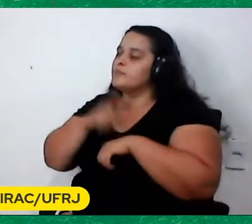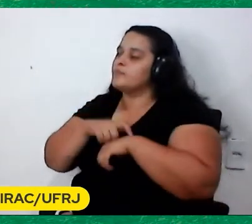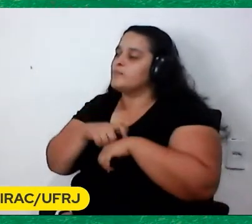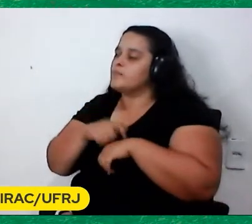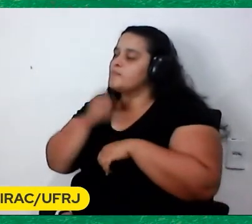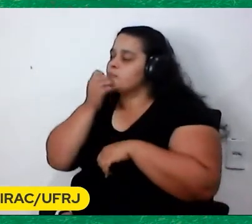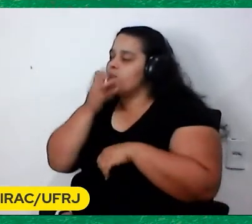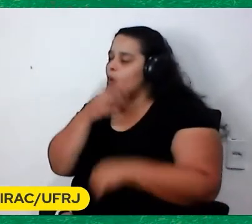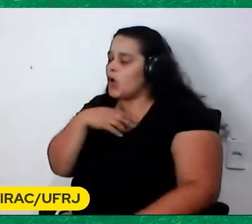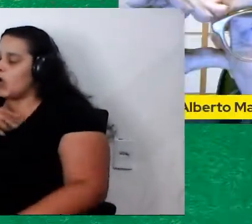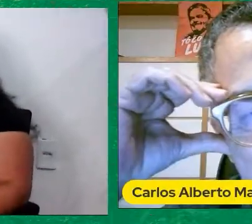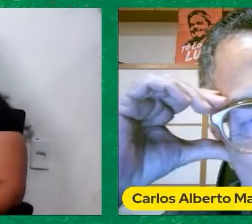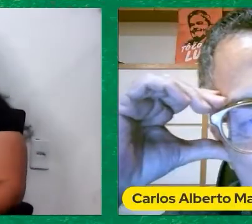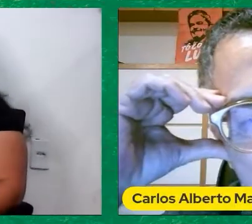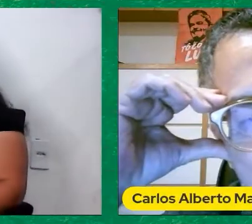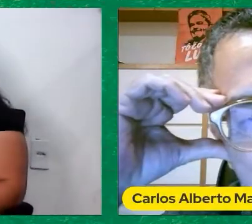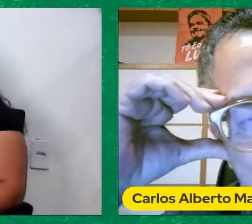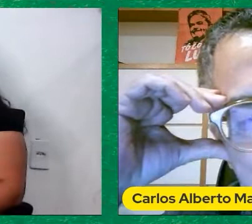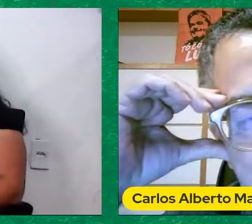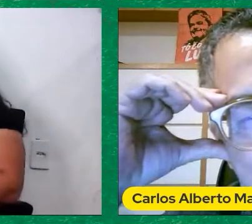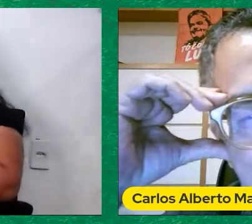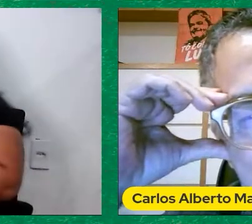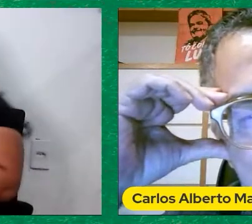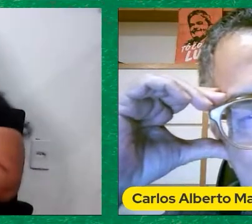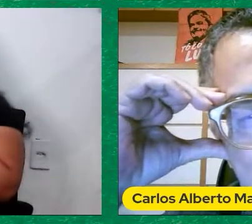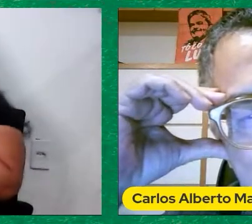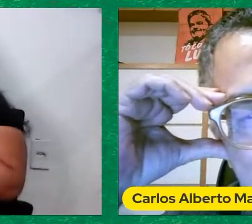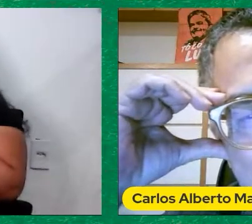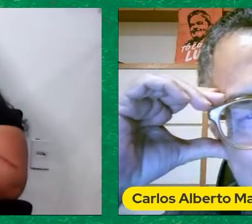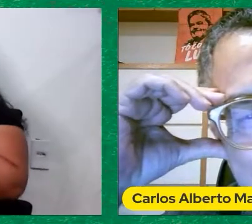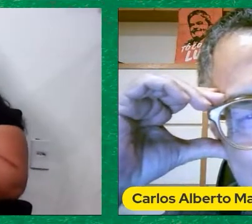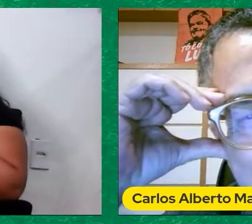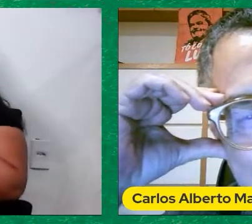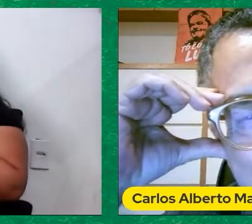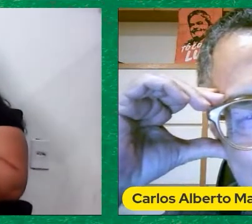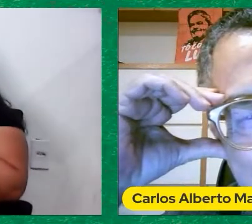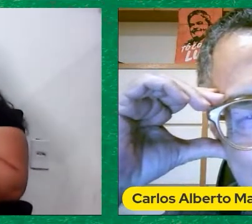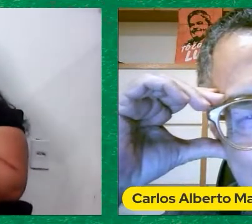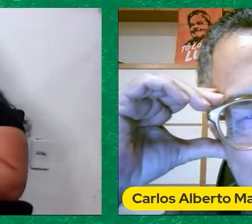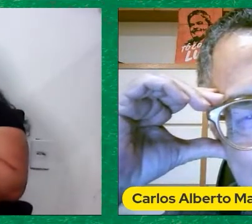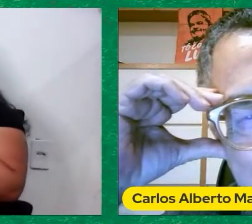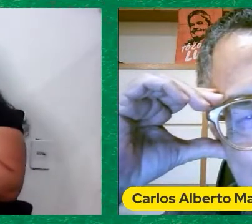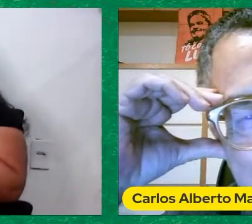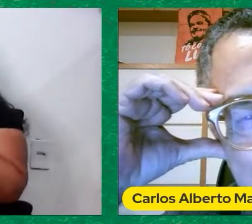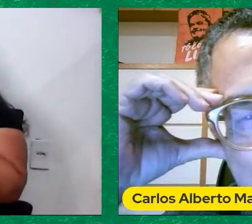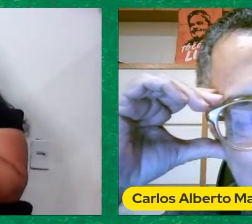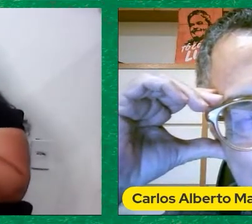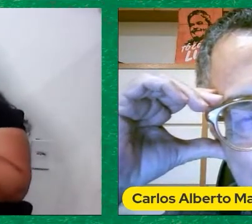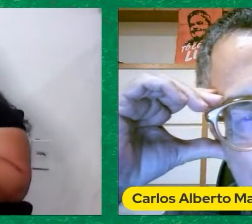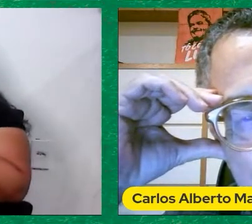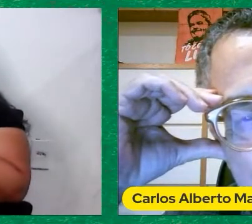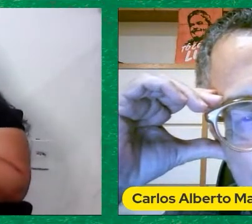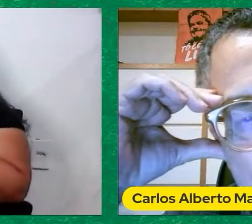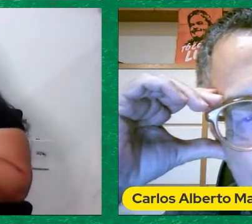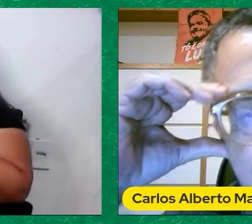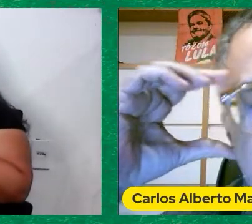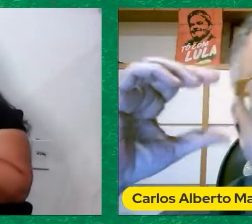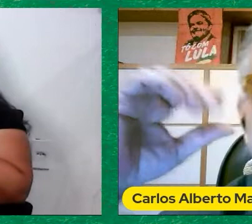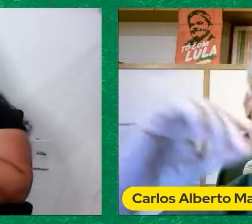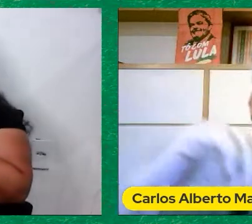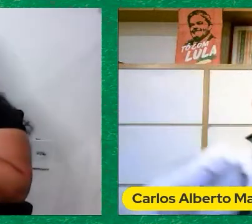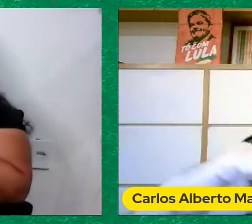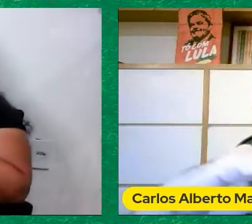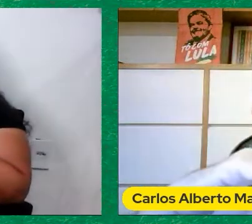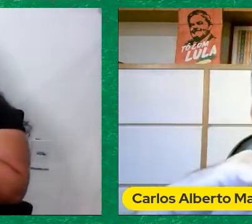Engraçado Mas eu não vejo Mais futebol Eu acho que Por vários motivos Primeiro que Não entendo muito O